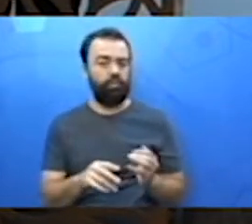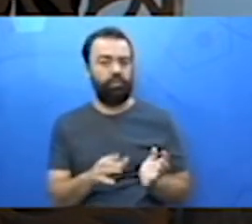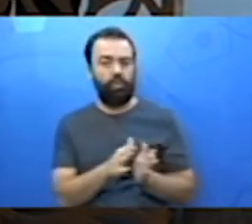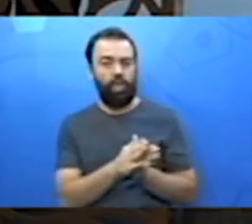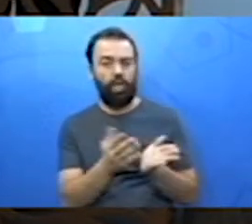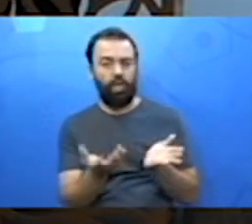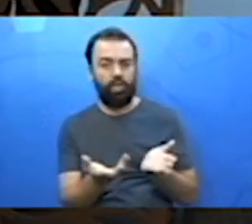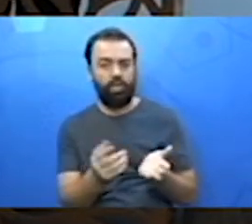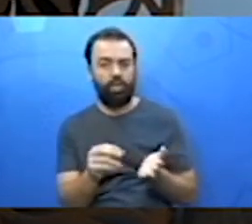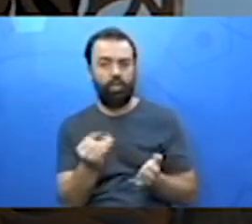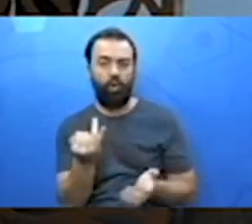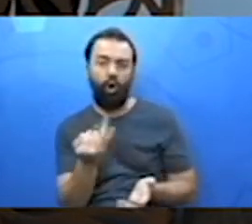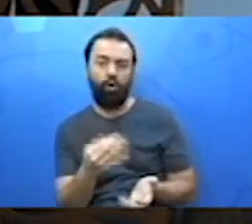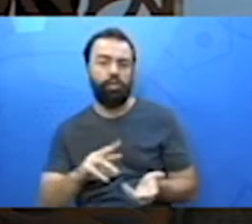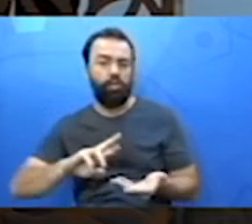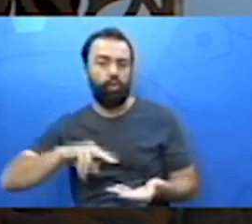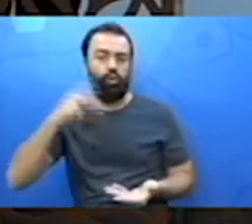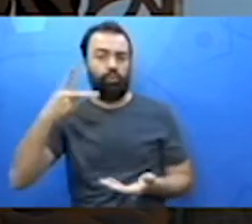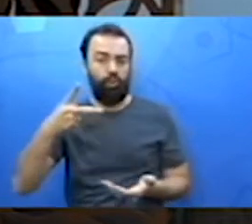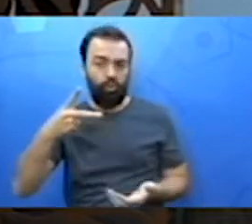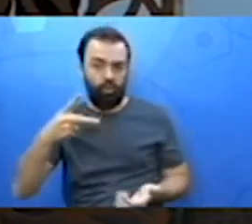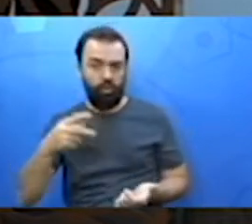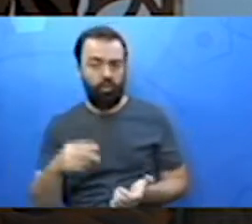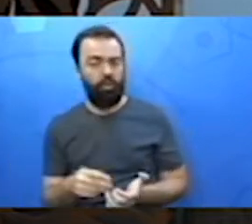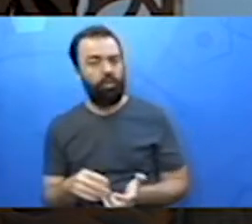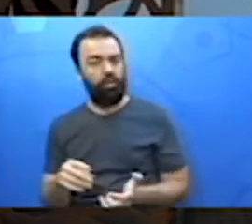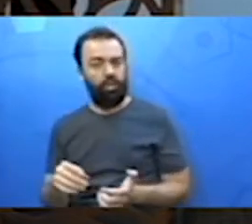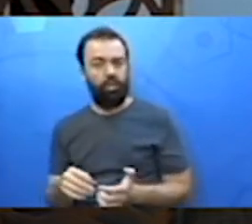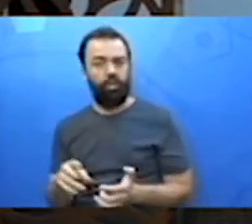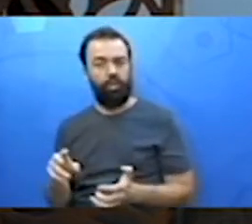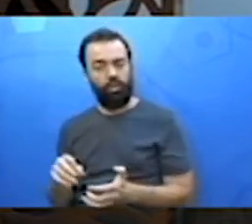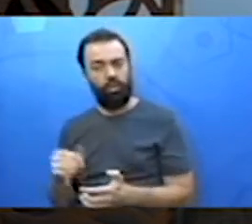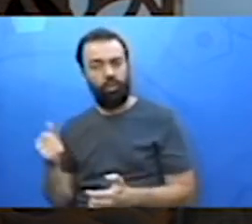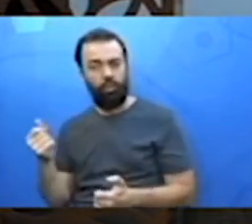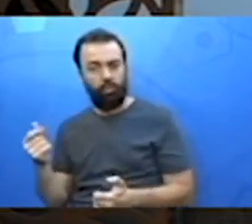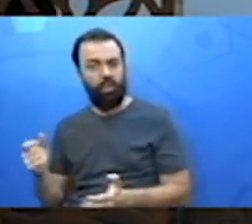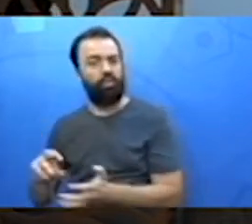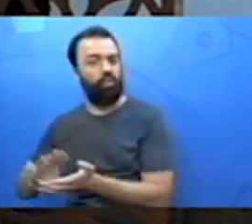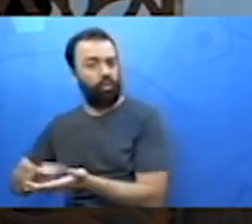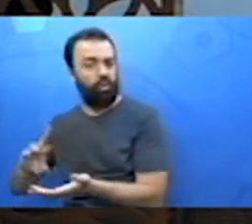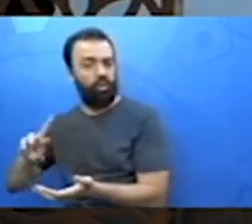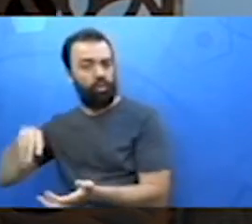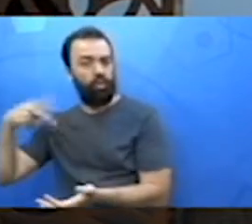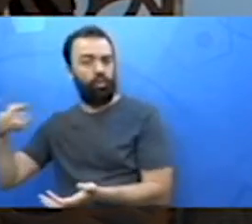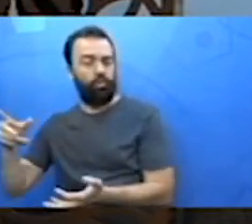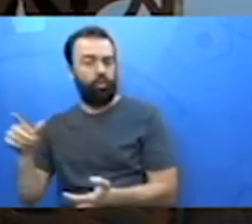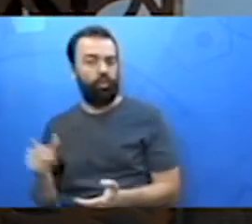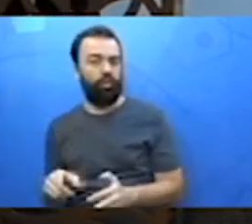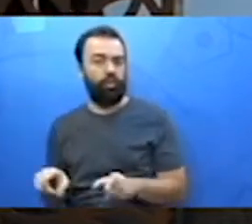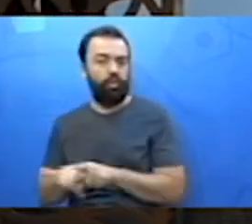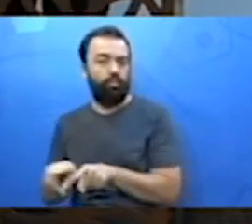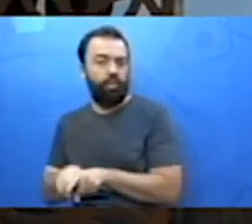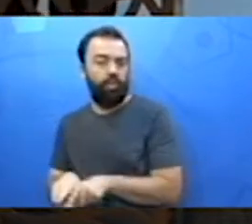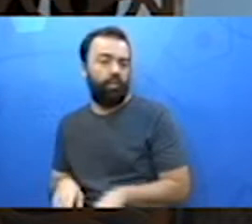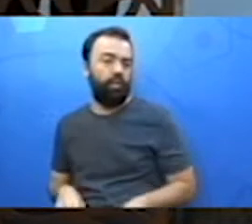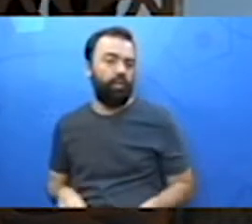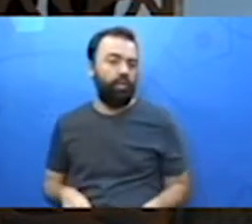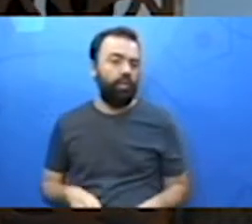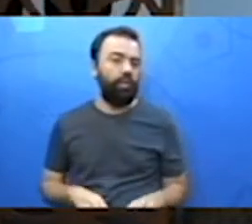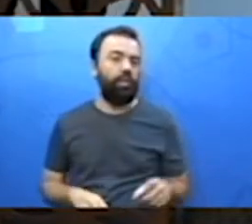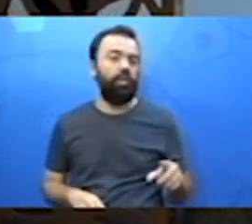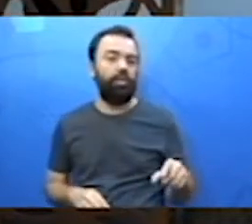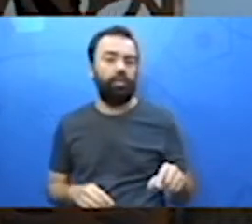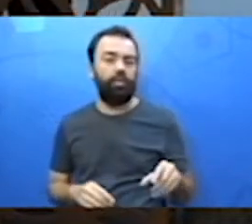dobramos o valor do caderno. Confira a tabela. Então, olha lá, de um lado, a gente tem 3 cadernos. Então, 3